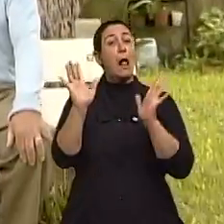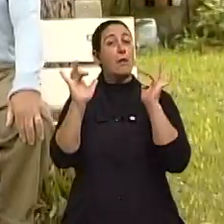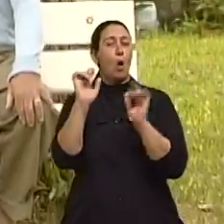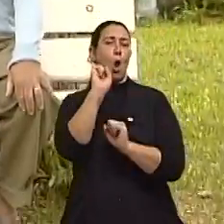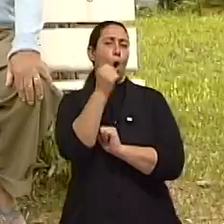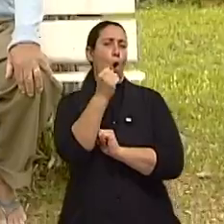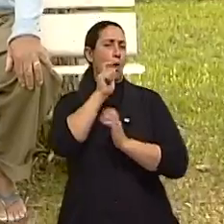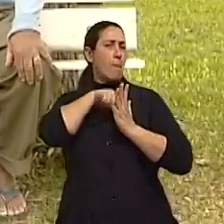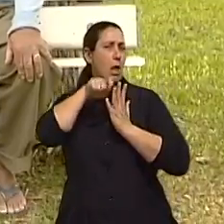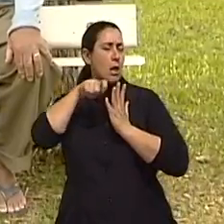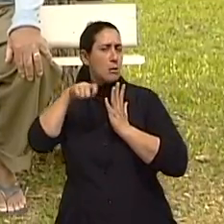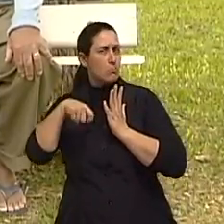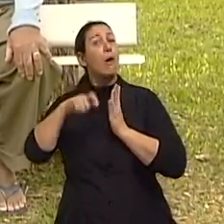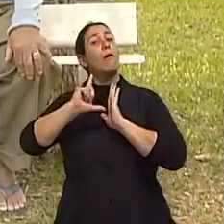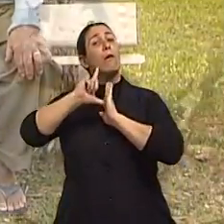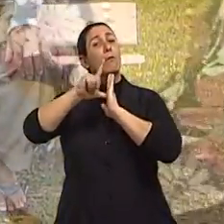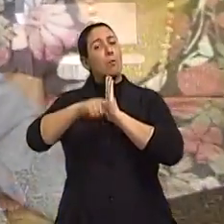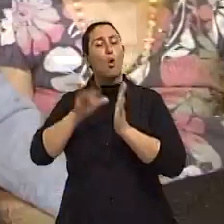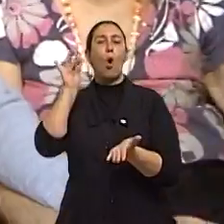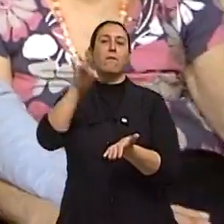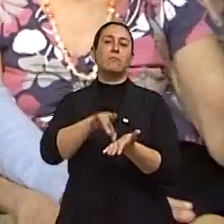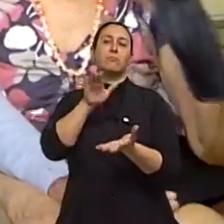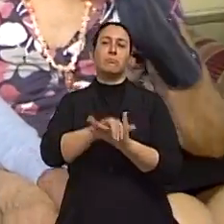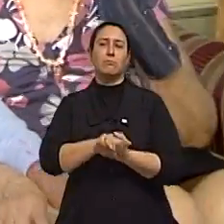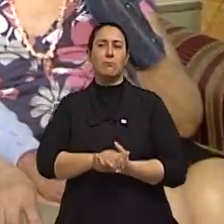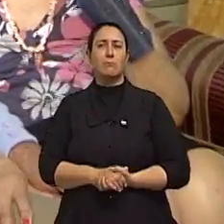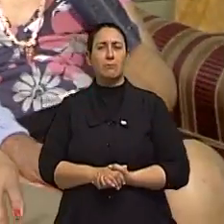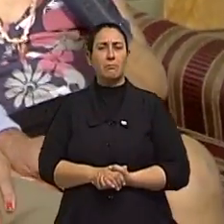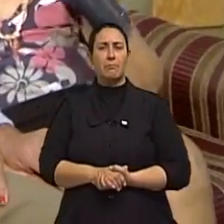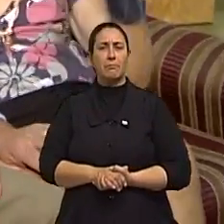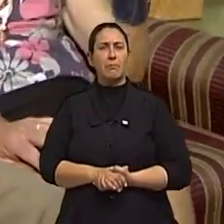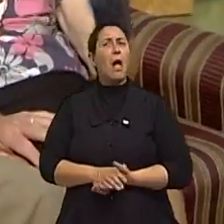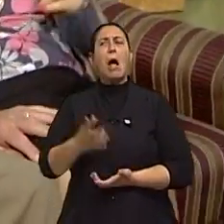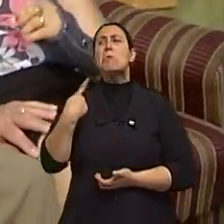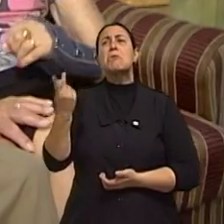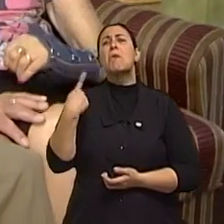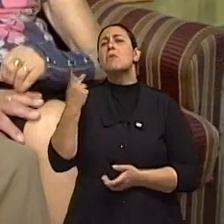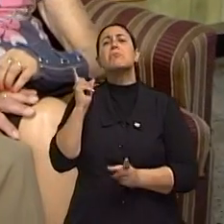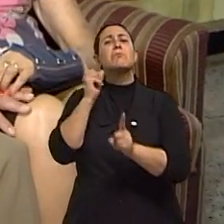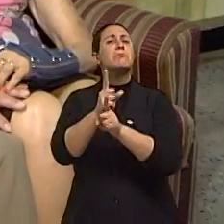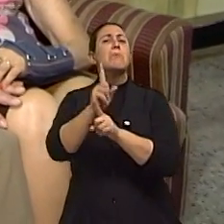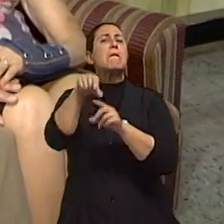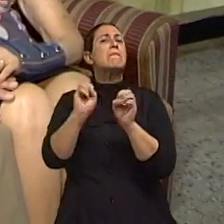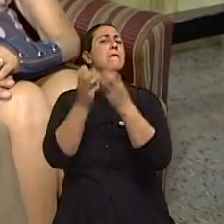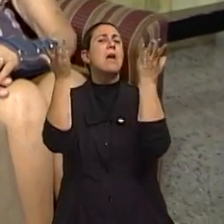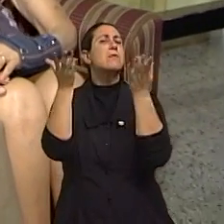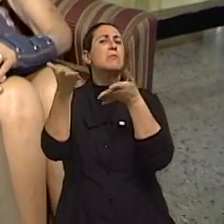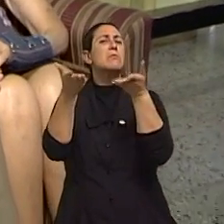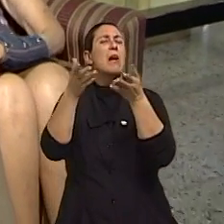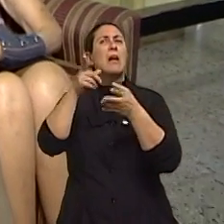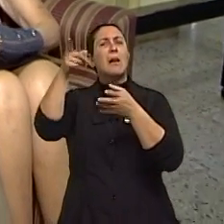até oficializarem a união. Nós te conhecemos numa vestida que saiu lá na